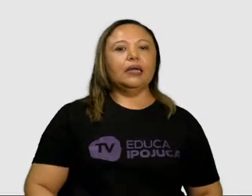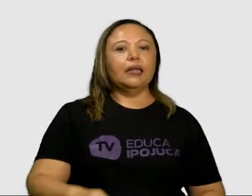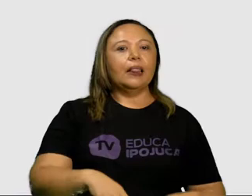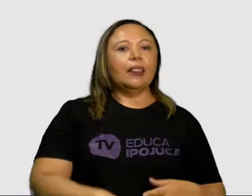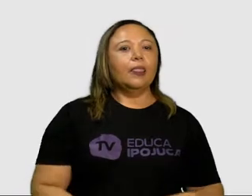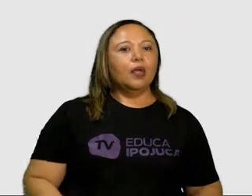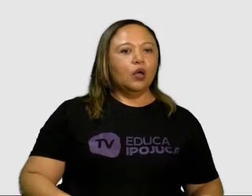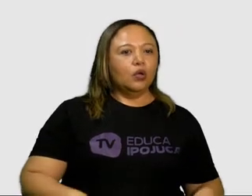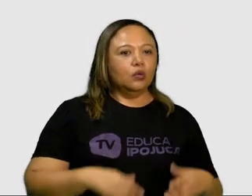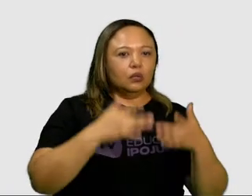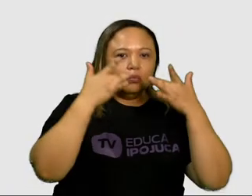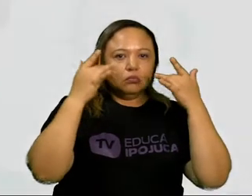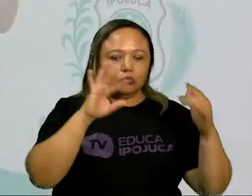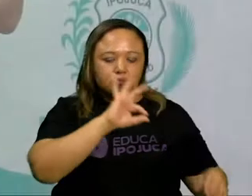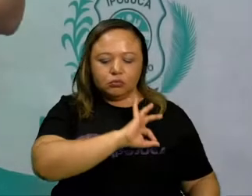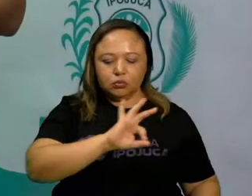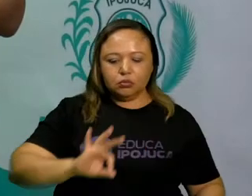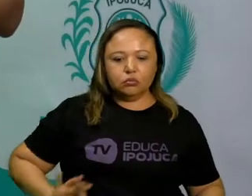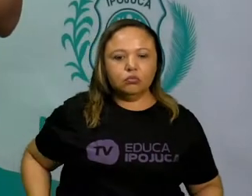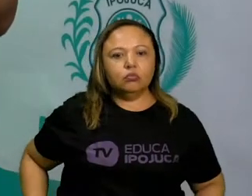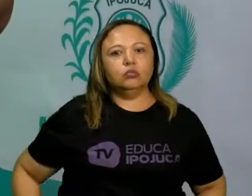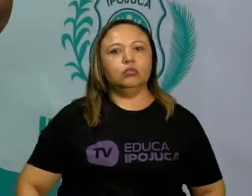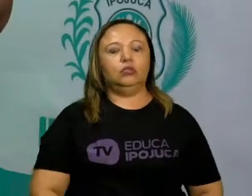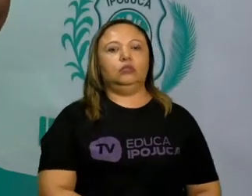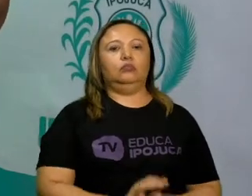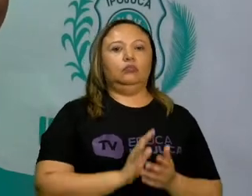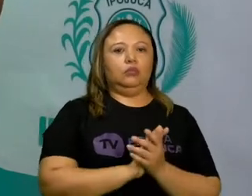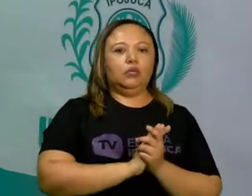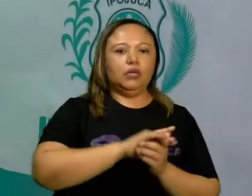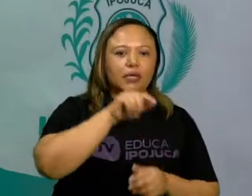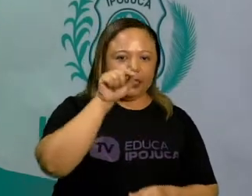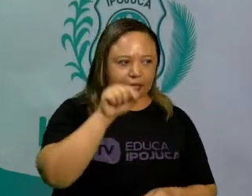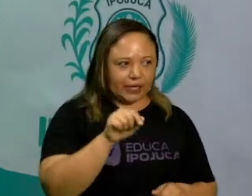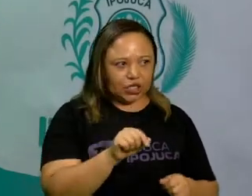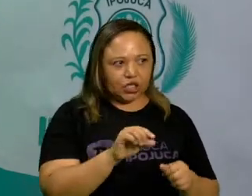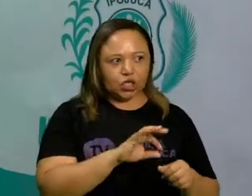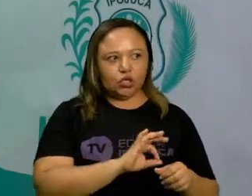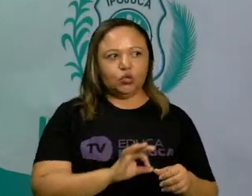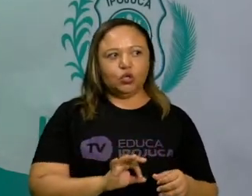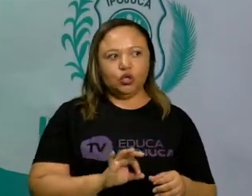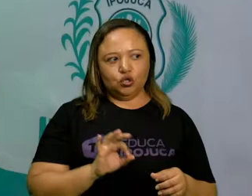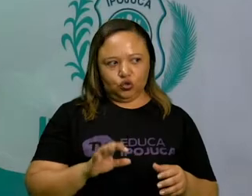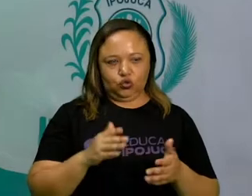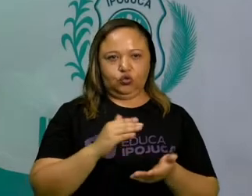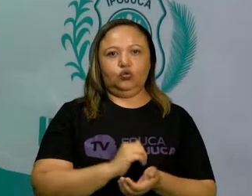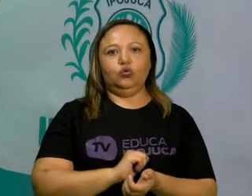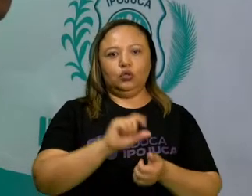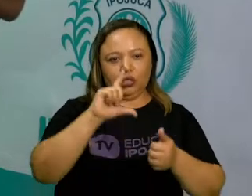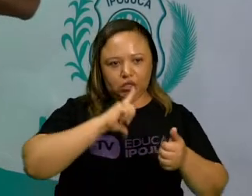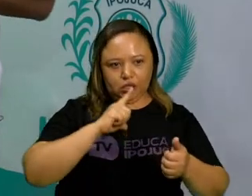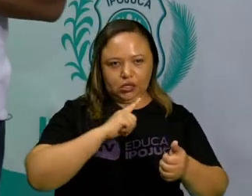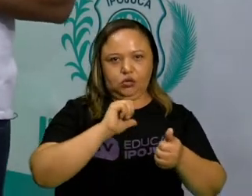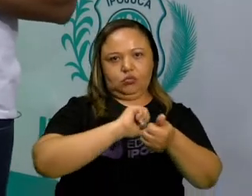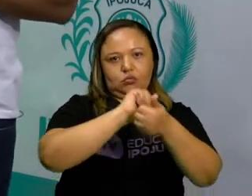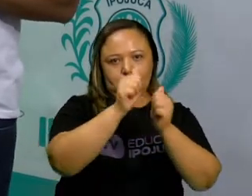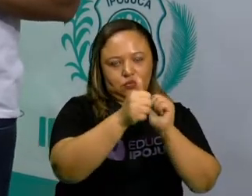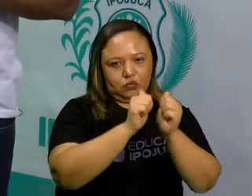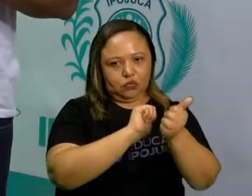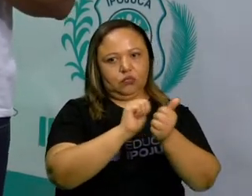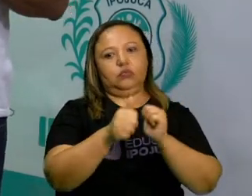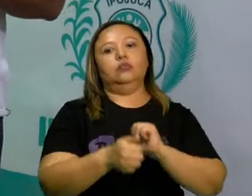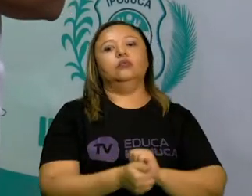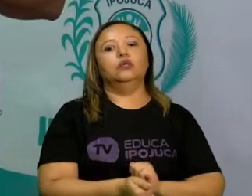índios bororóis do Mato Grosso, onde é conhecido também como o jogo adubo. E a partir ali do século